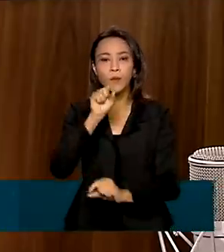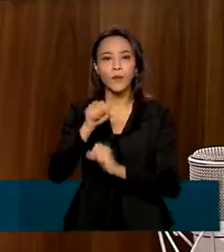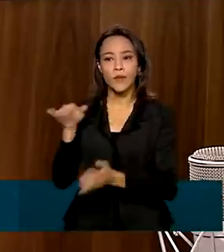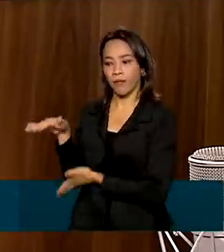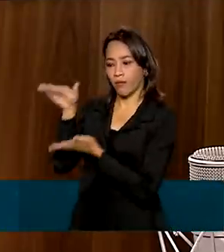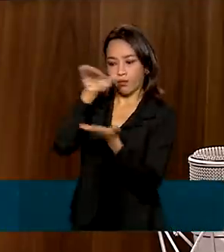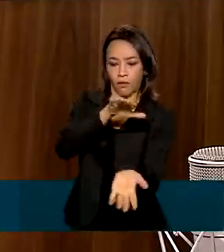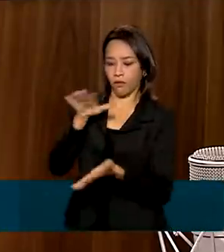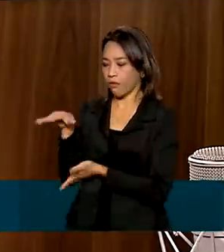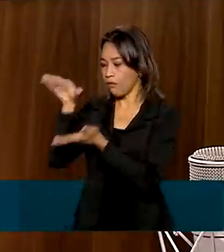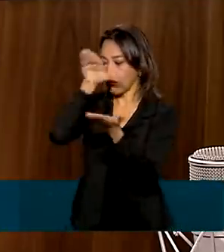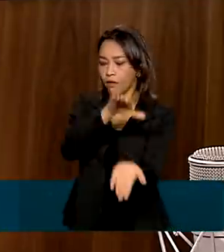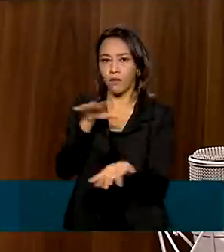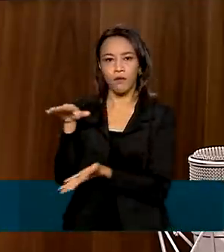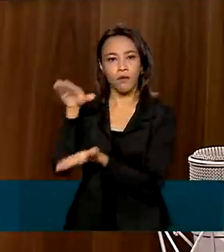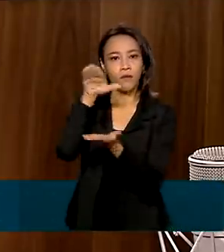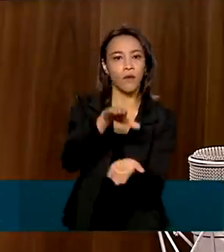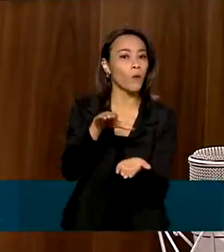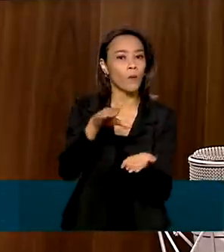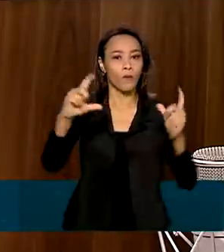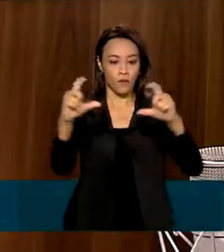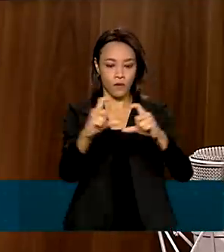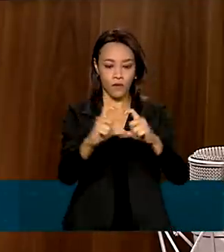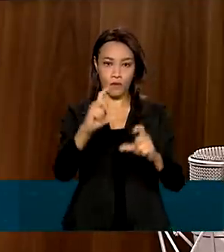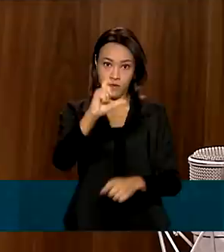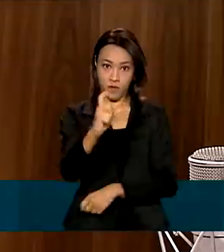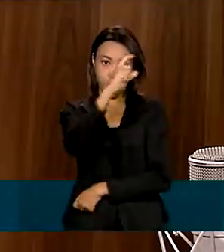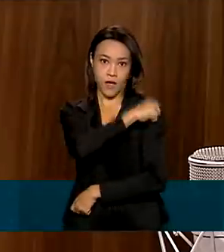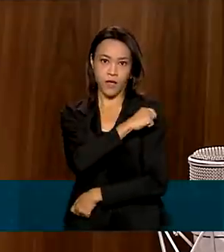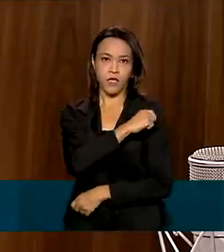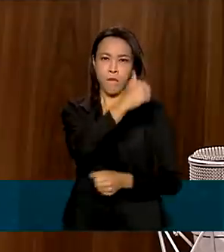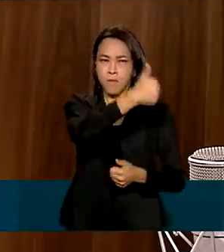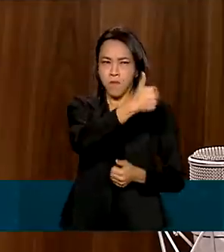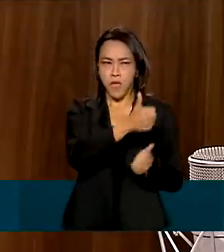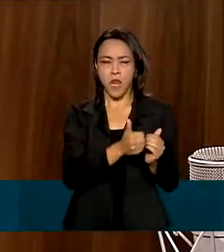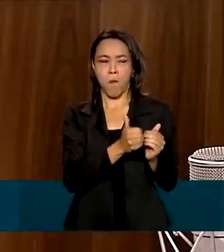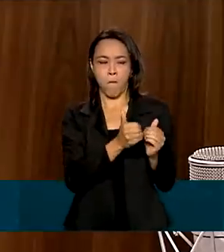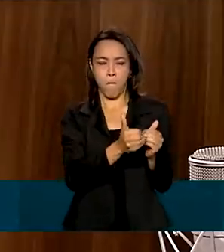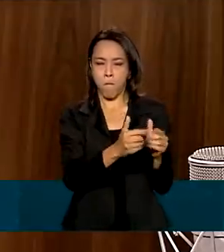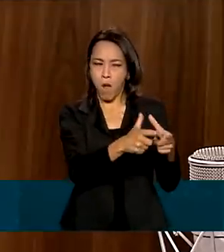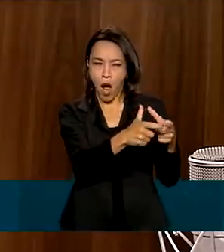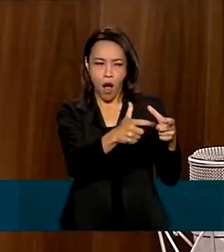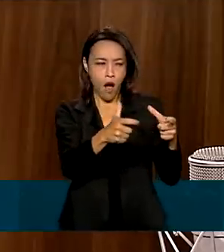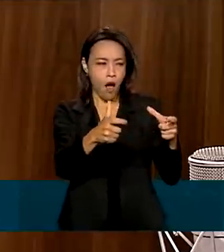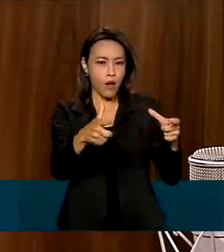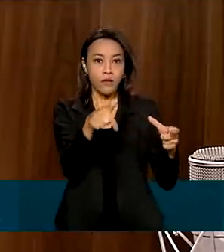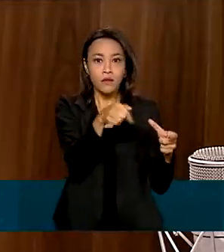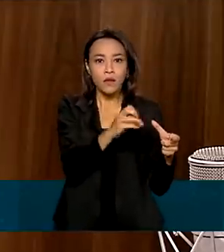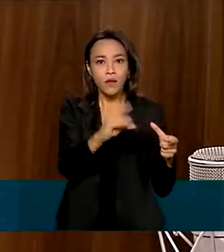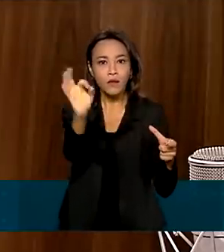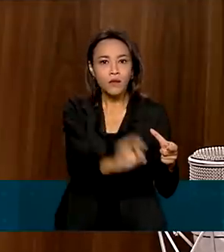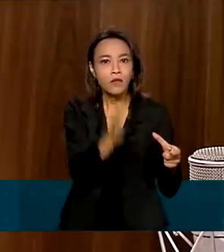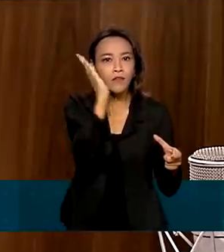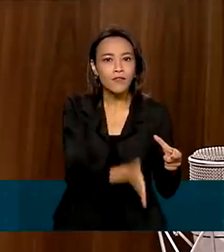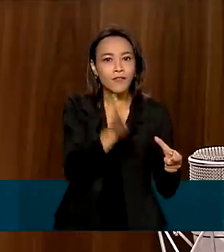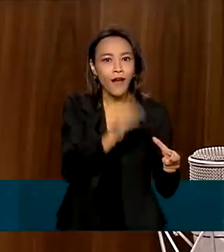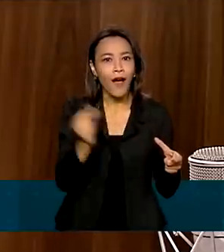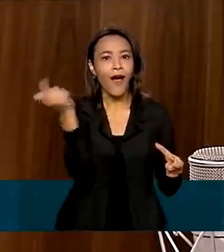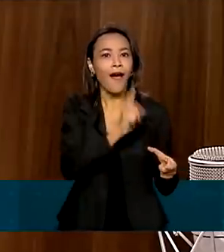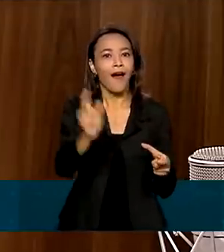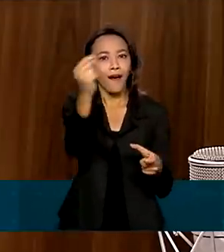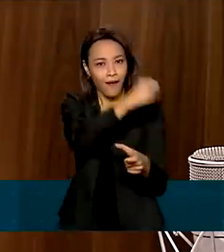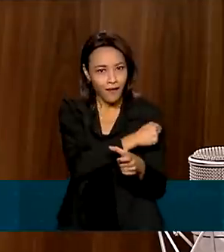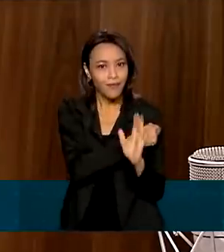doses pela Pfizer, e nós já avançamos bastante na primeira dose, mais de 70% da população vacinável,